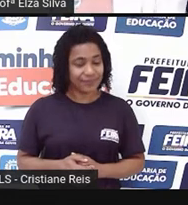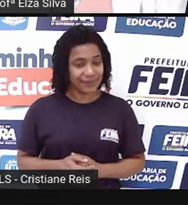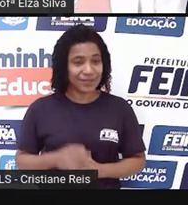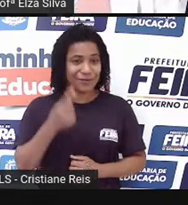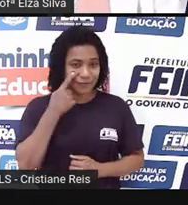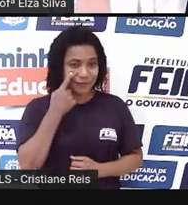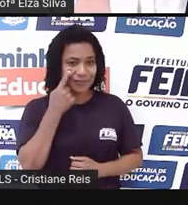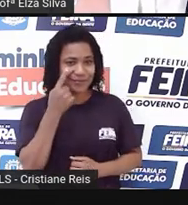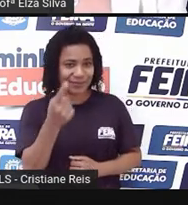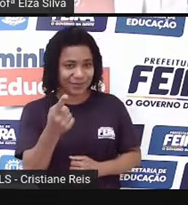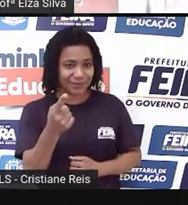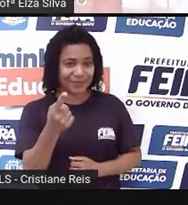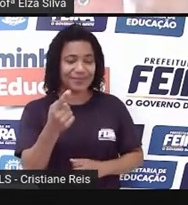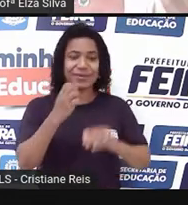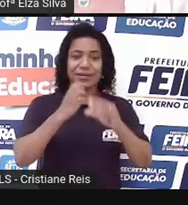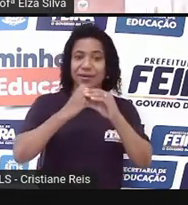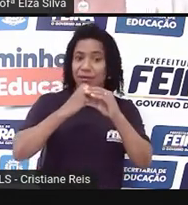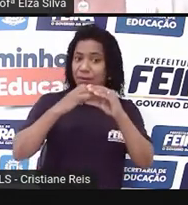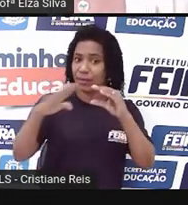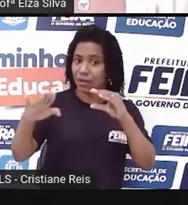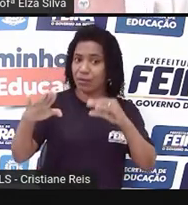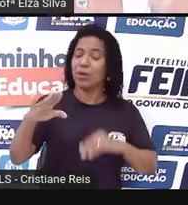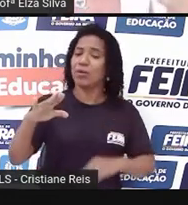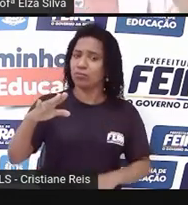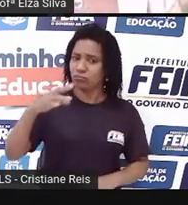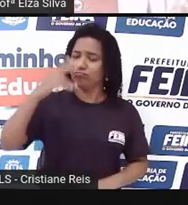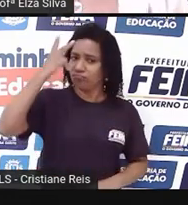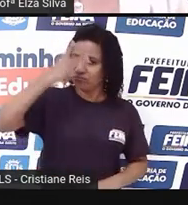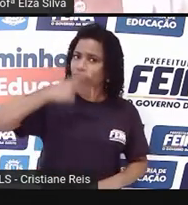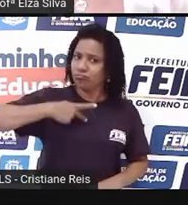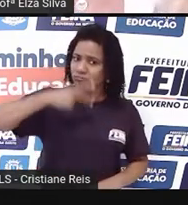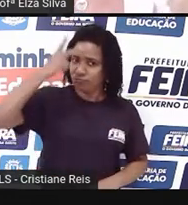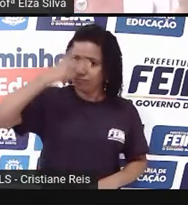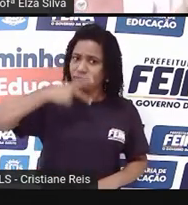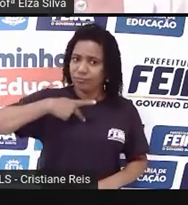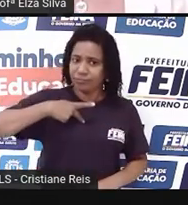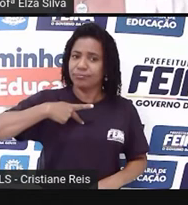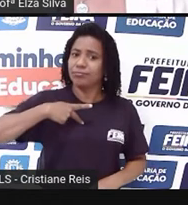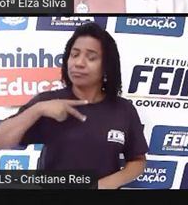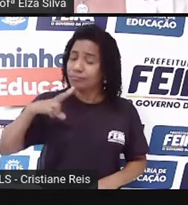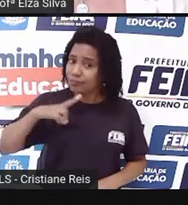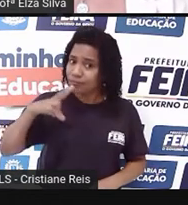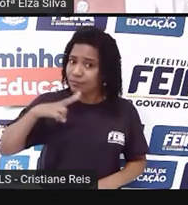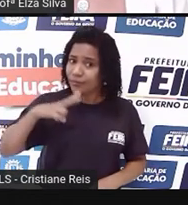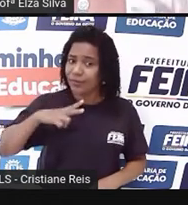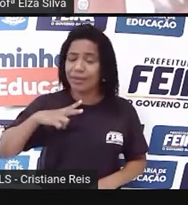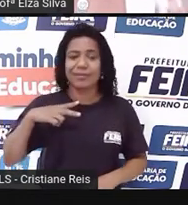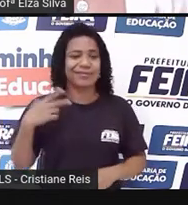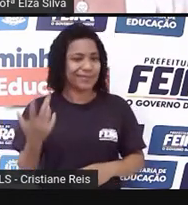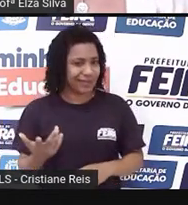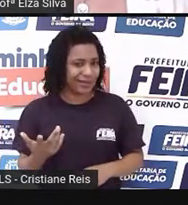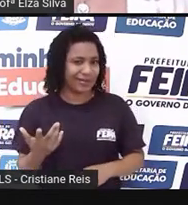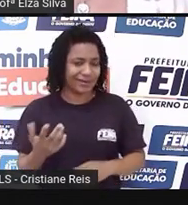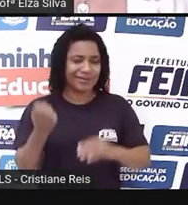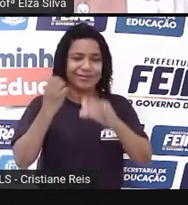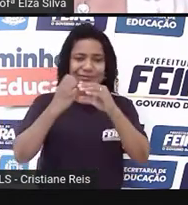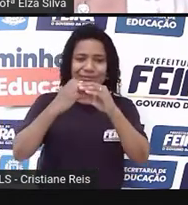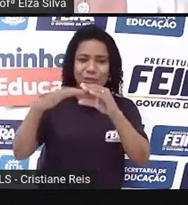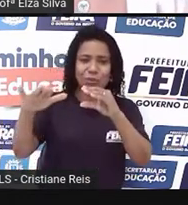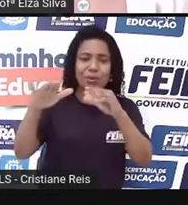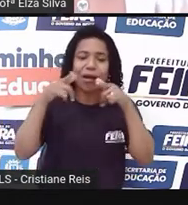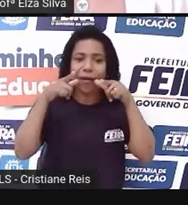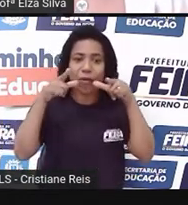observem que o e-mail, ele é pessoal, então, ele vai usar uma linguagem mais informal, mais despojada.